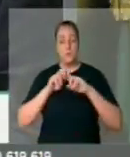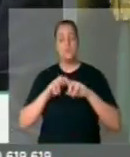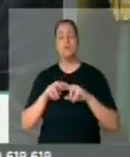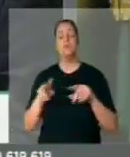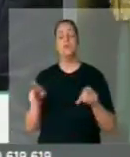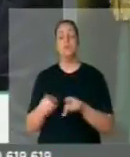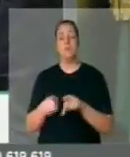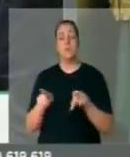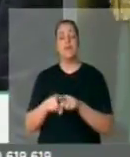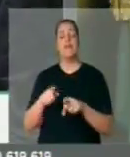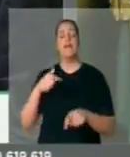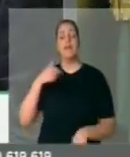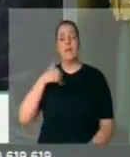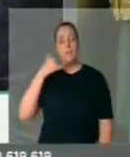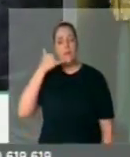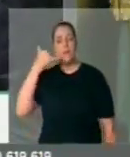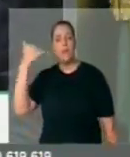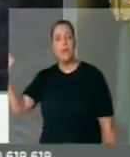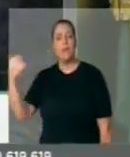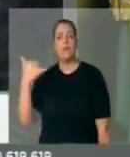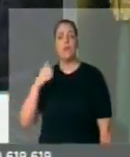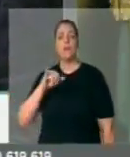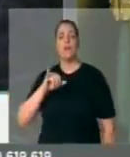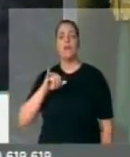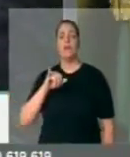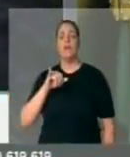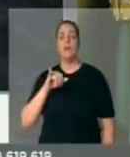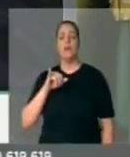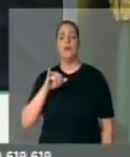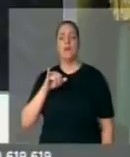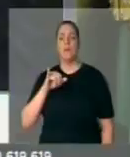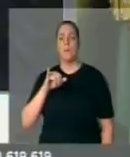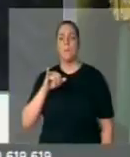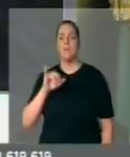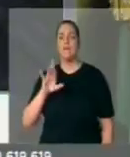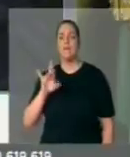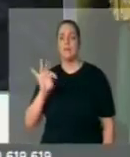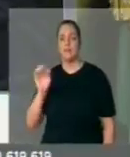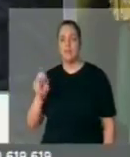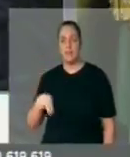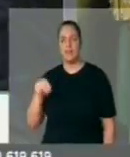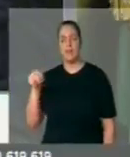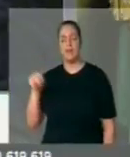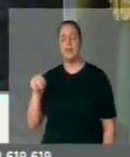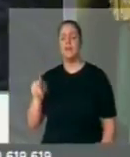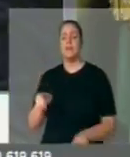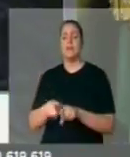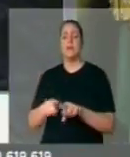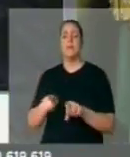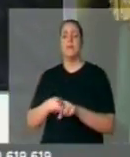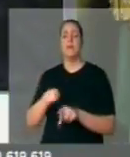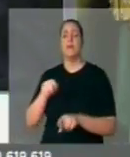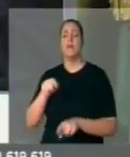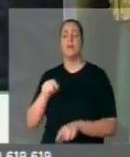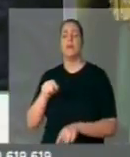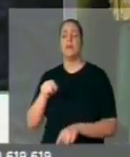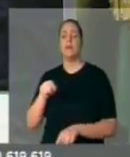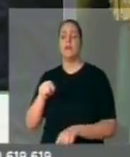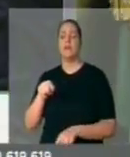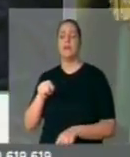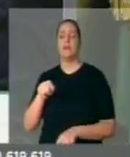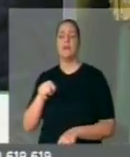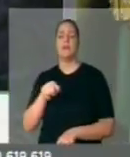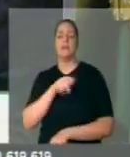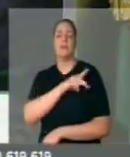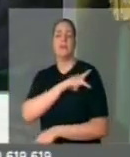também, entrei em contato com o senhor Iratan, entrei em contato aqui com o chefe de gabinete do ministro Eliseu Padilha, o